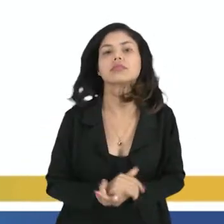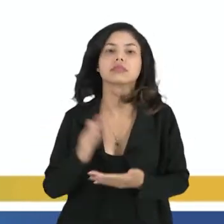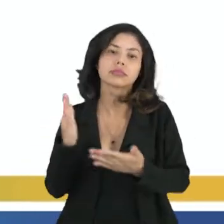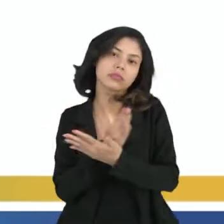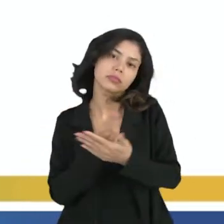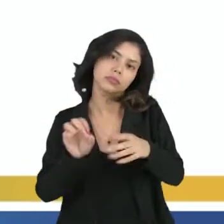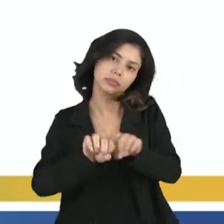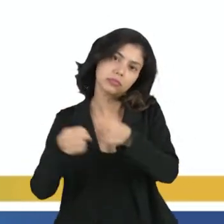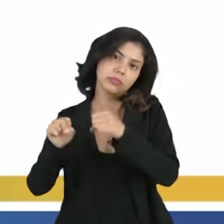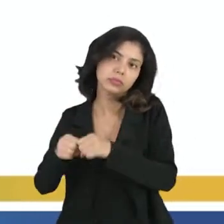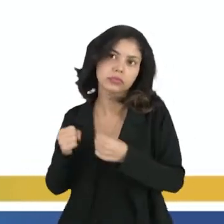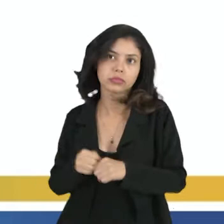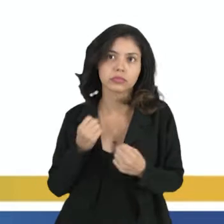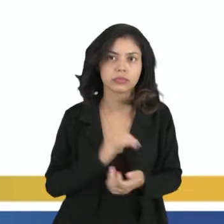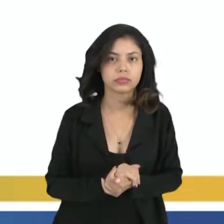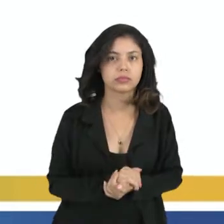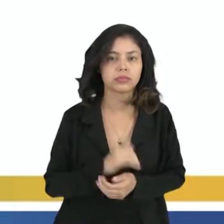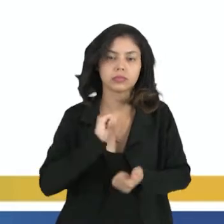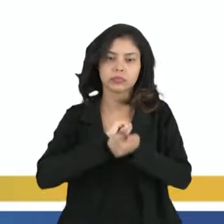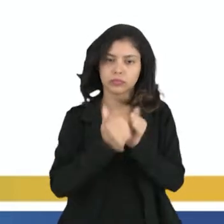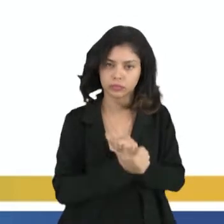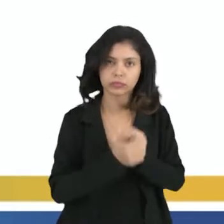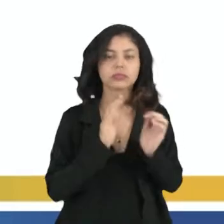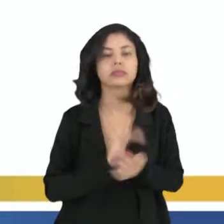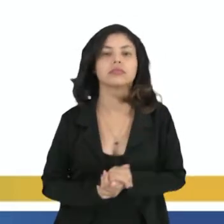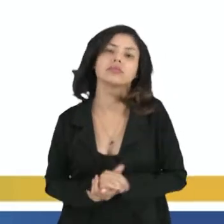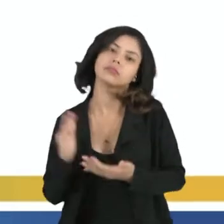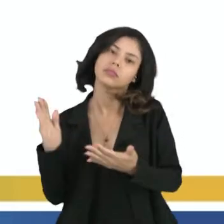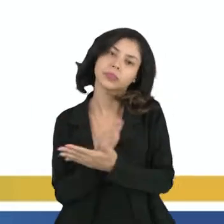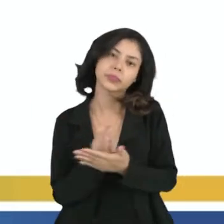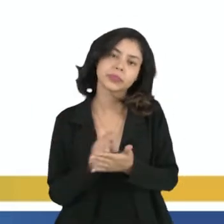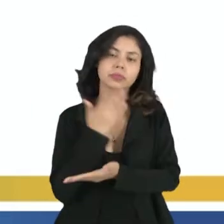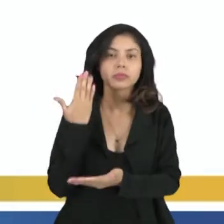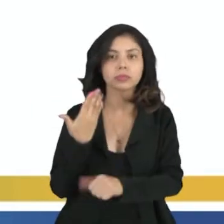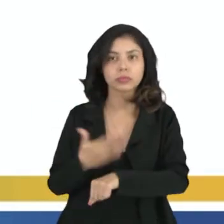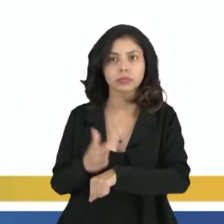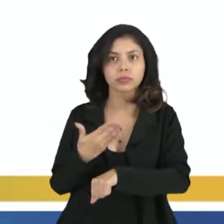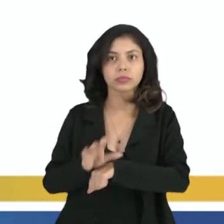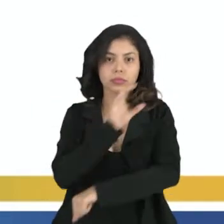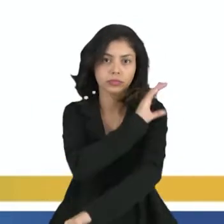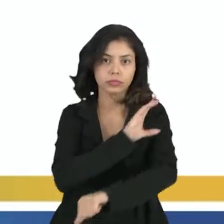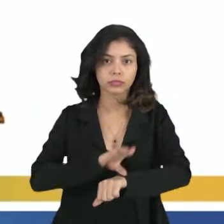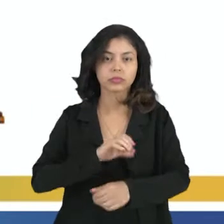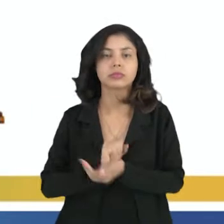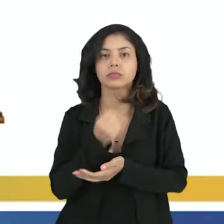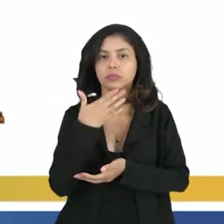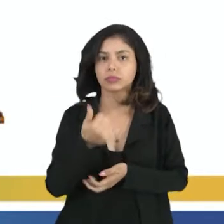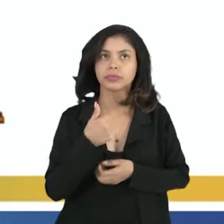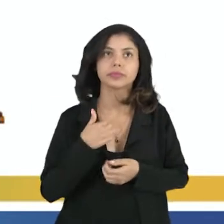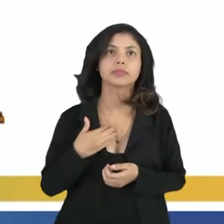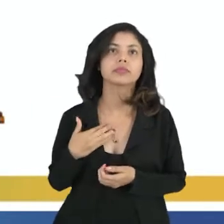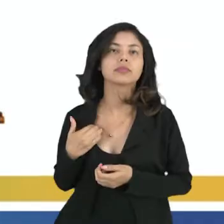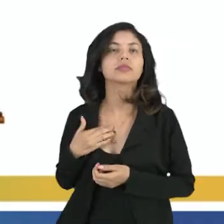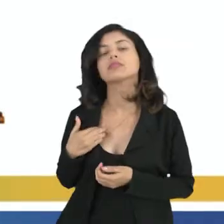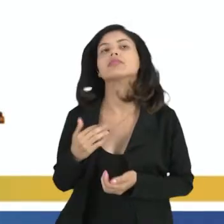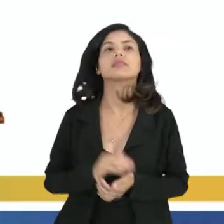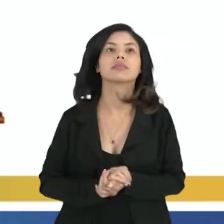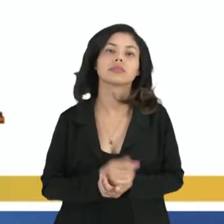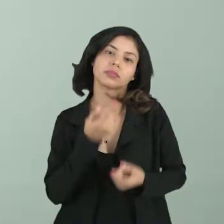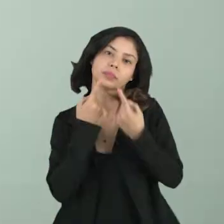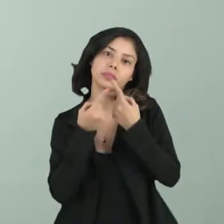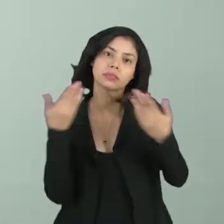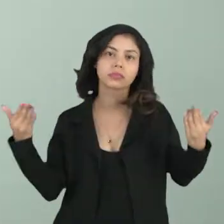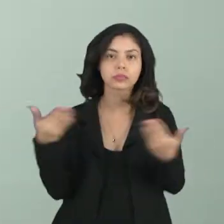Algumas rupturas, algumas adaptações em algumas práticas culturais, bom pessoal? Então, nós vamos